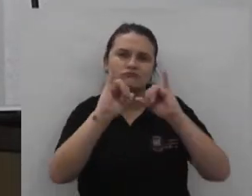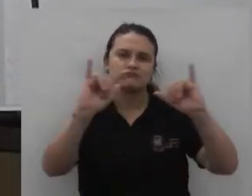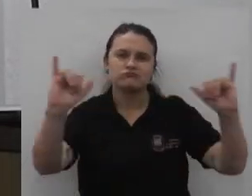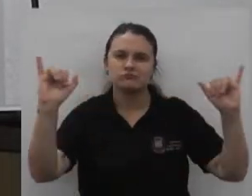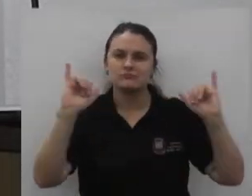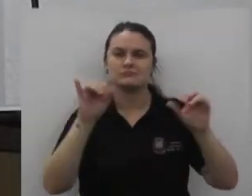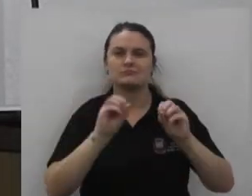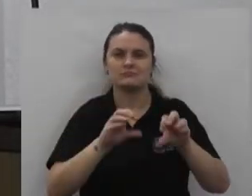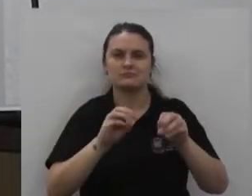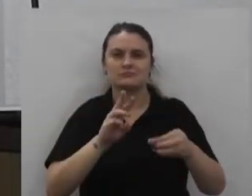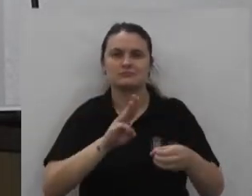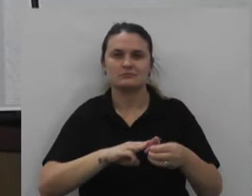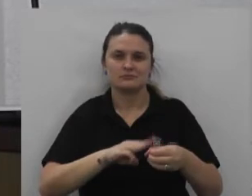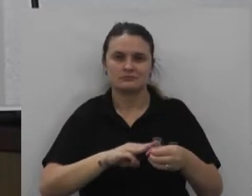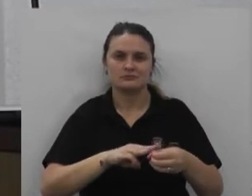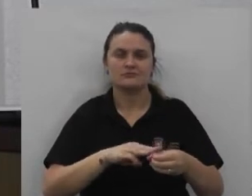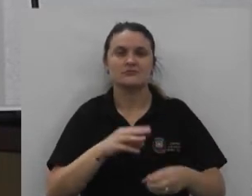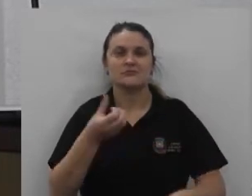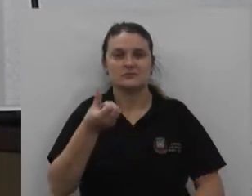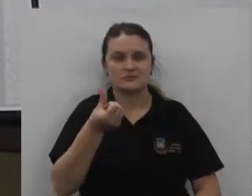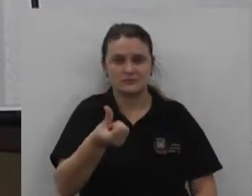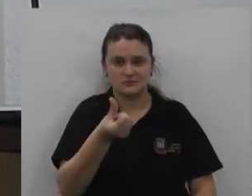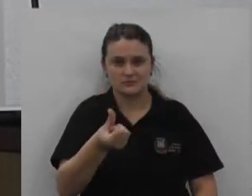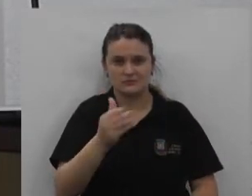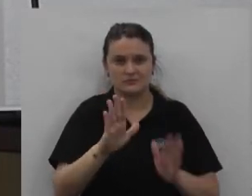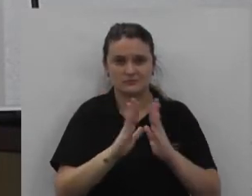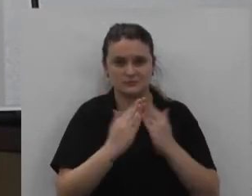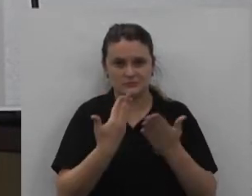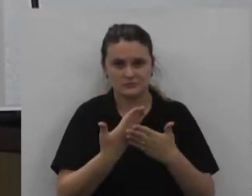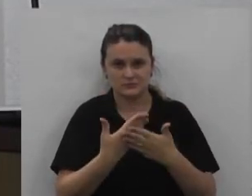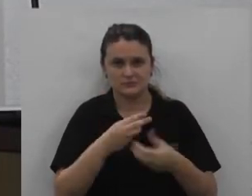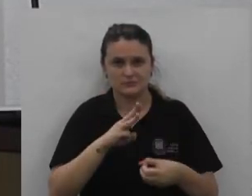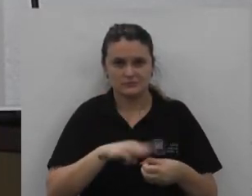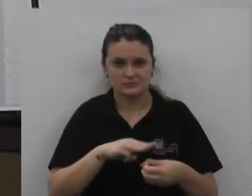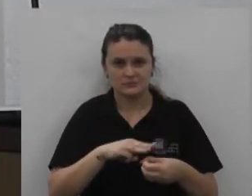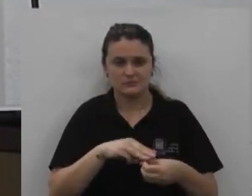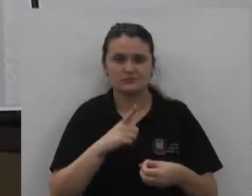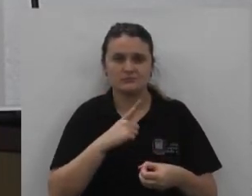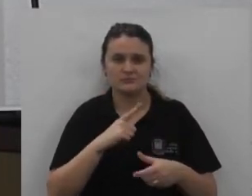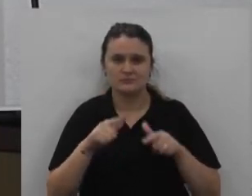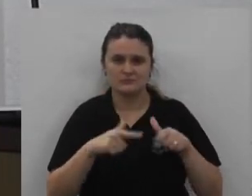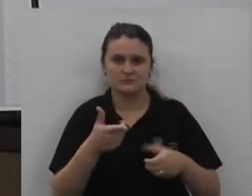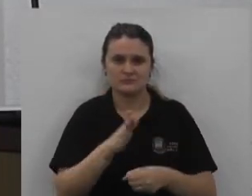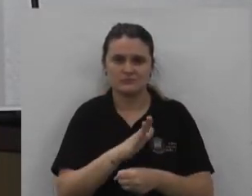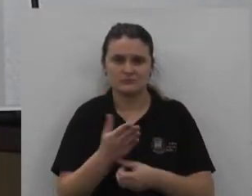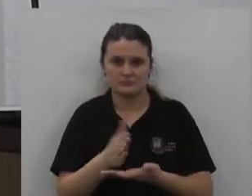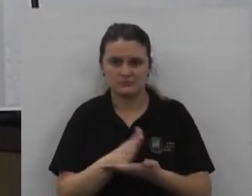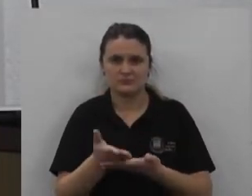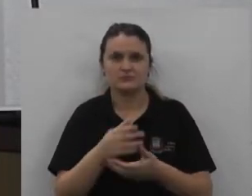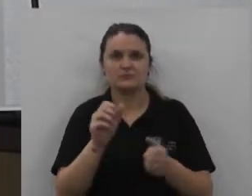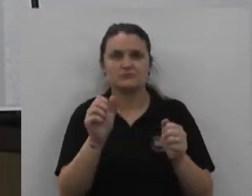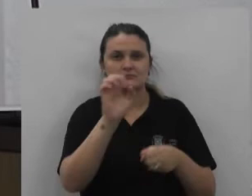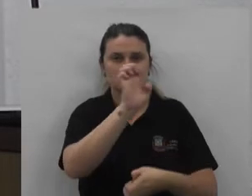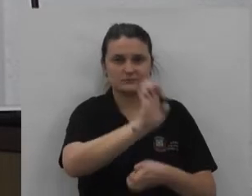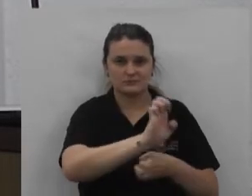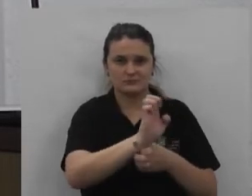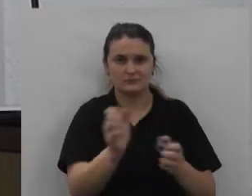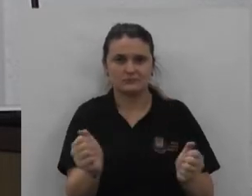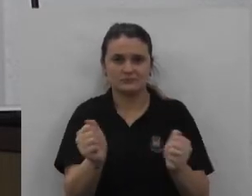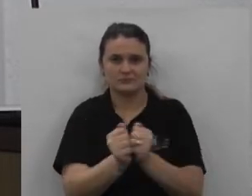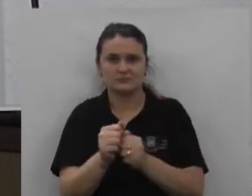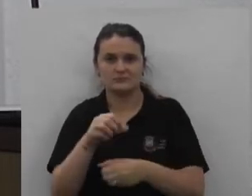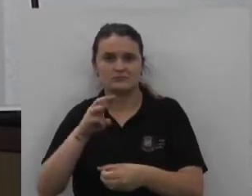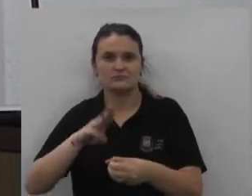para a nossa educação municipal onde seis unidades escolares municipais que tem dualidade ou seja estado e município junto